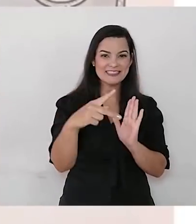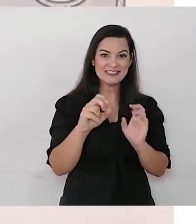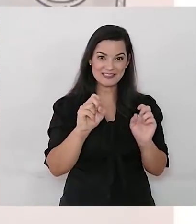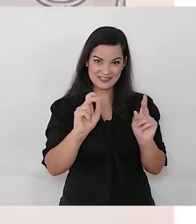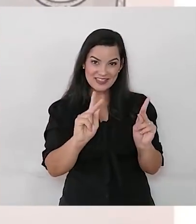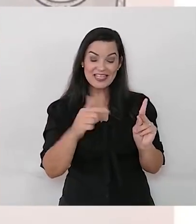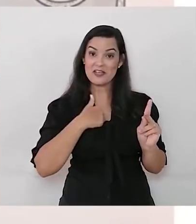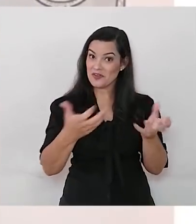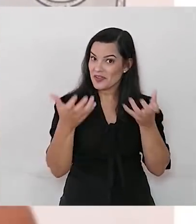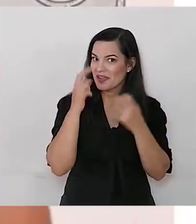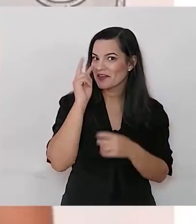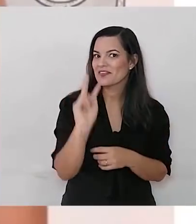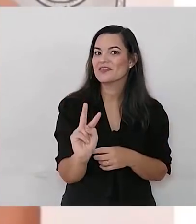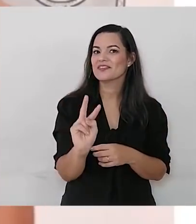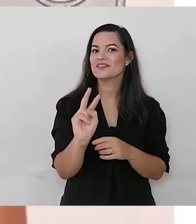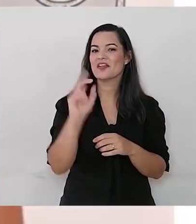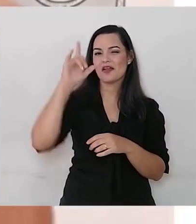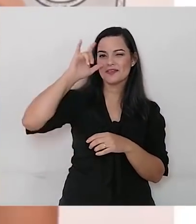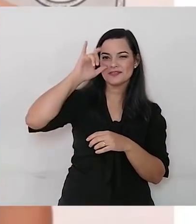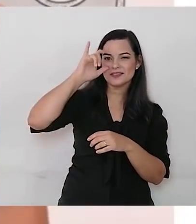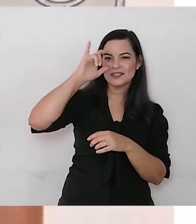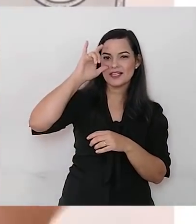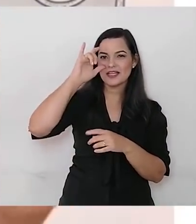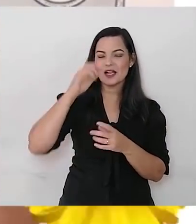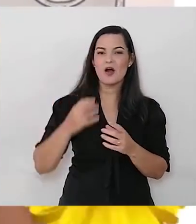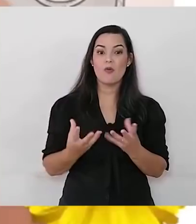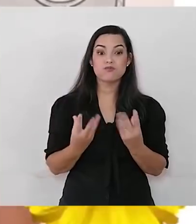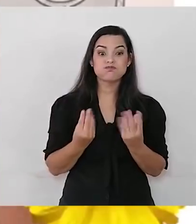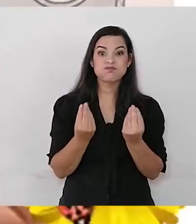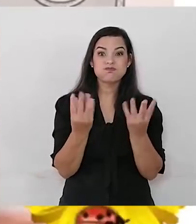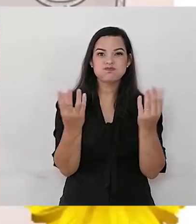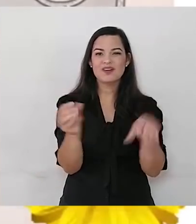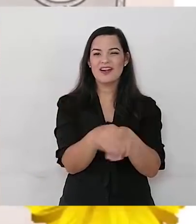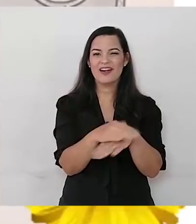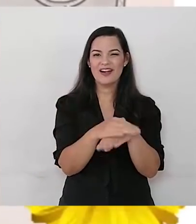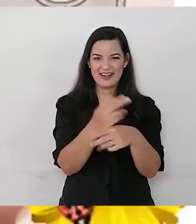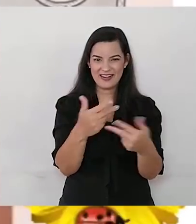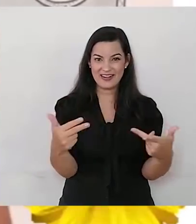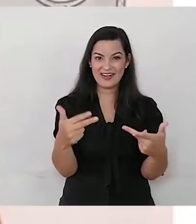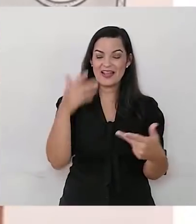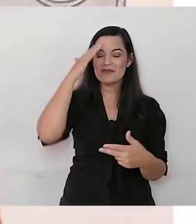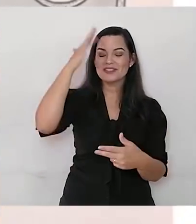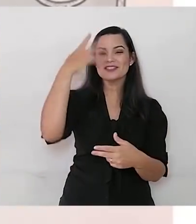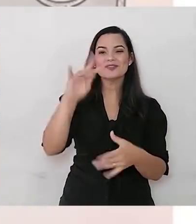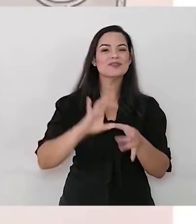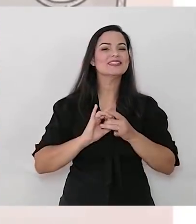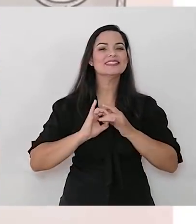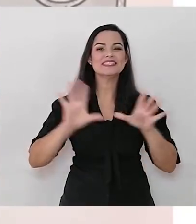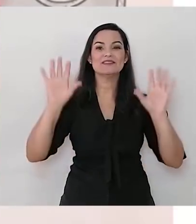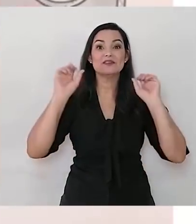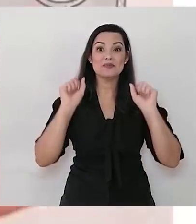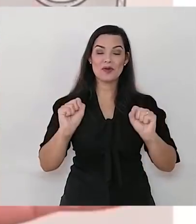Eu quero ver, viu? Eu quero ver aquele Instagram cheio, cheio de joaninhas. Na sua imaginação.